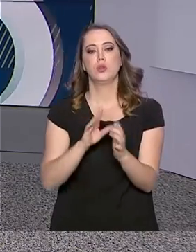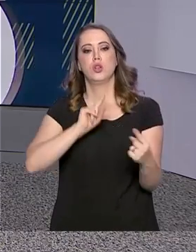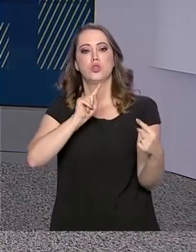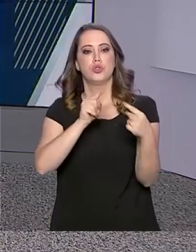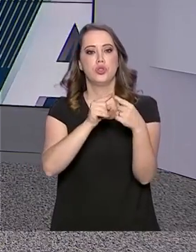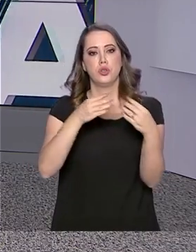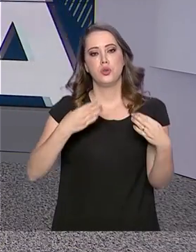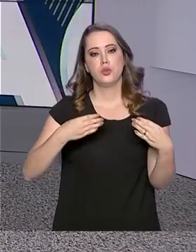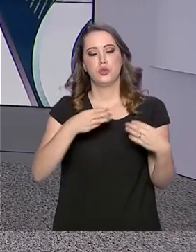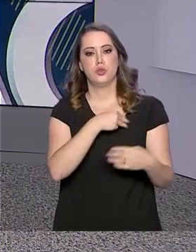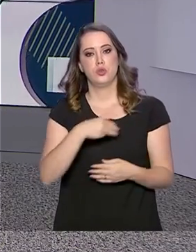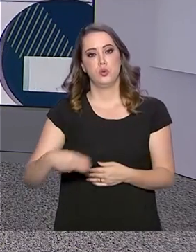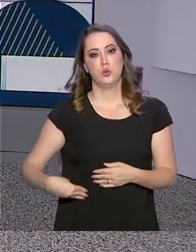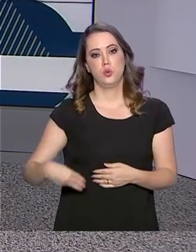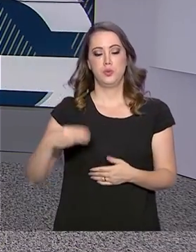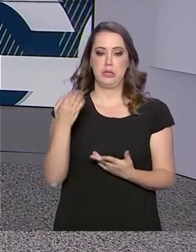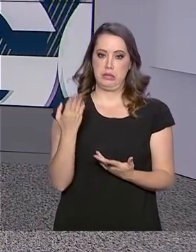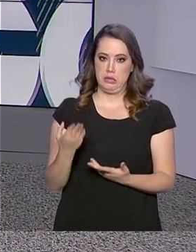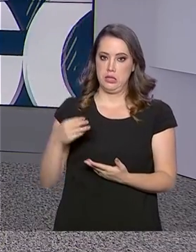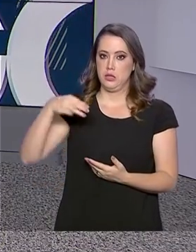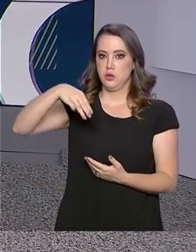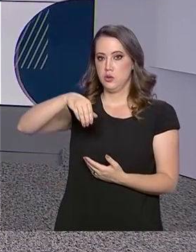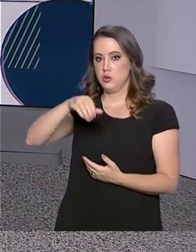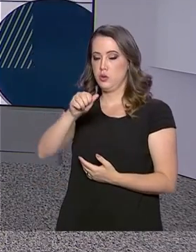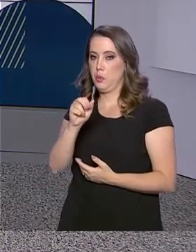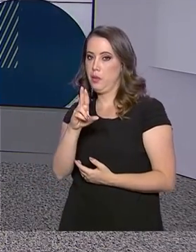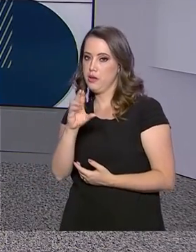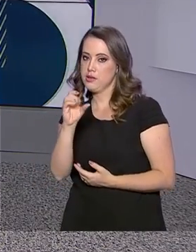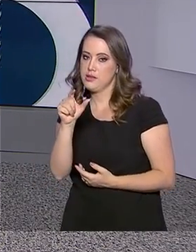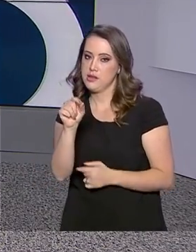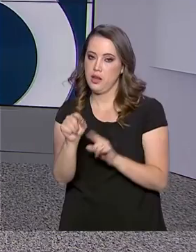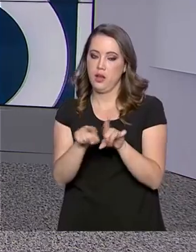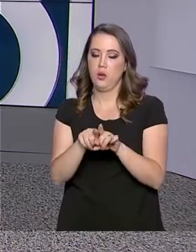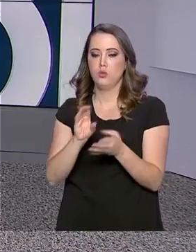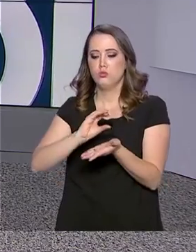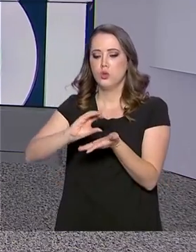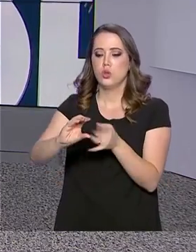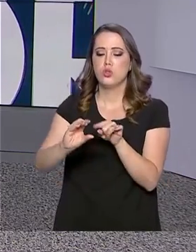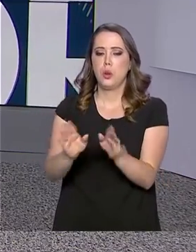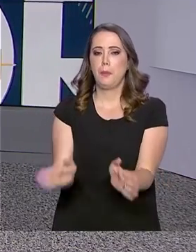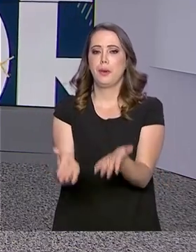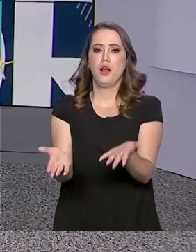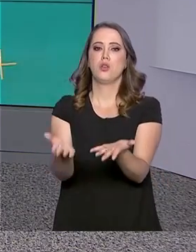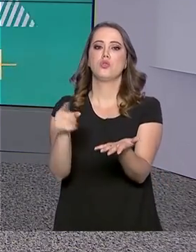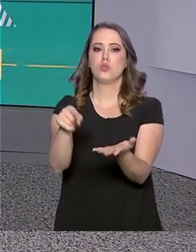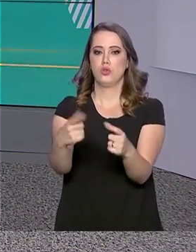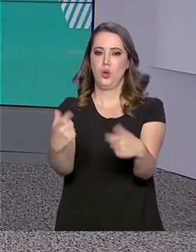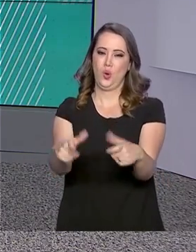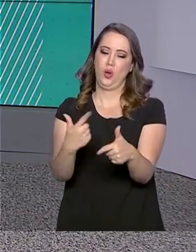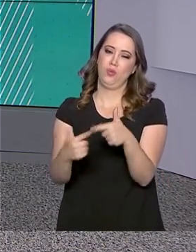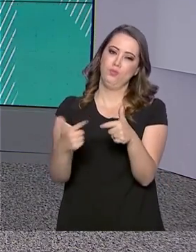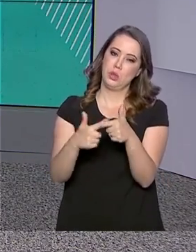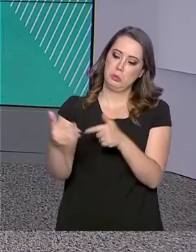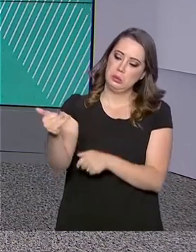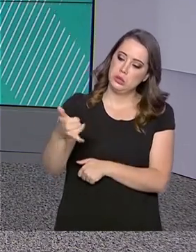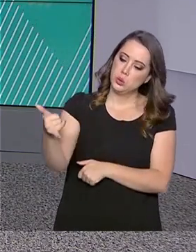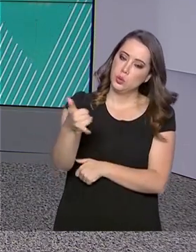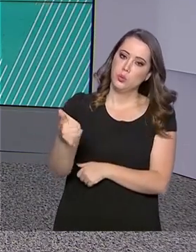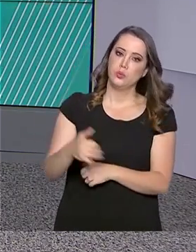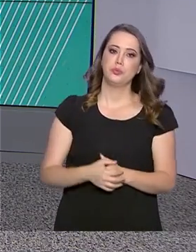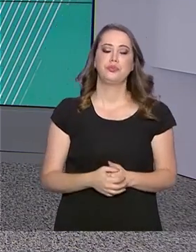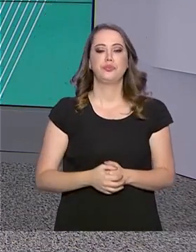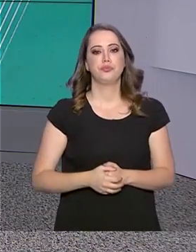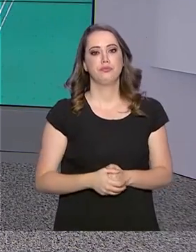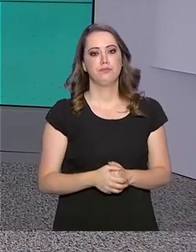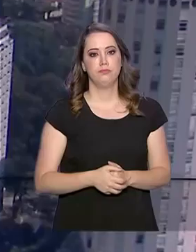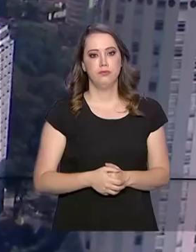acordo com o Ministro Marcelo Álvaro Antônio, esse dinheiro será para fortalecer o setor nas regiões atingidas pelo vazamento